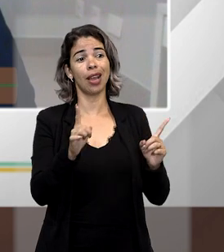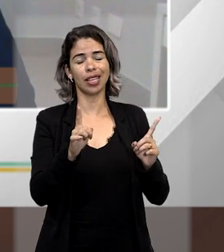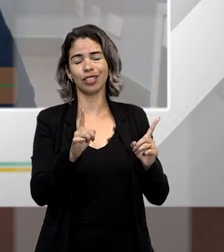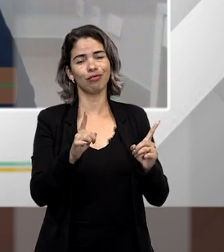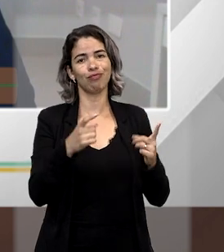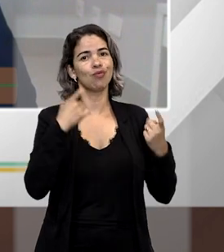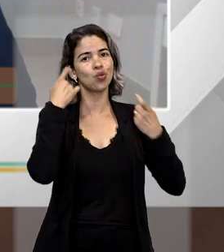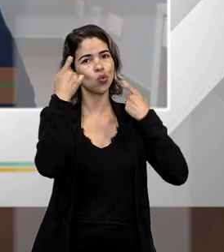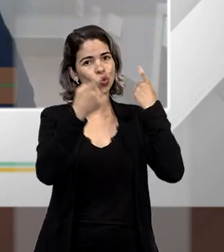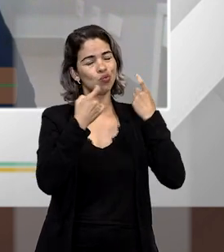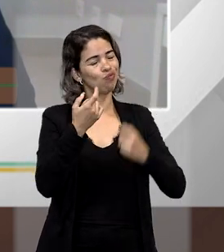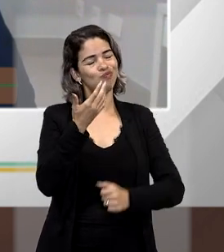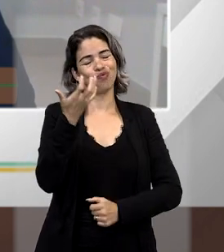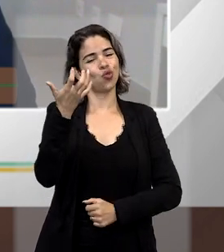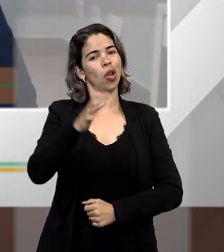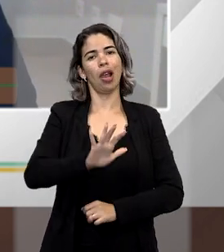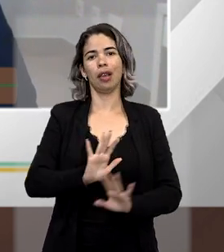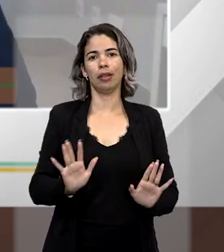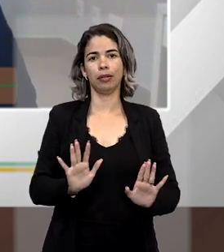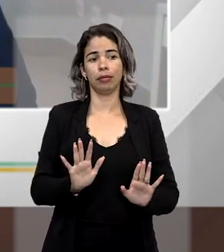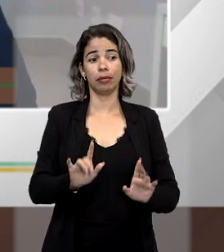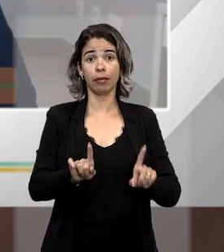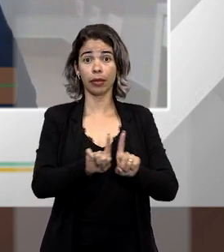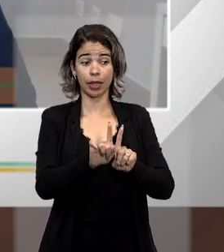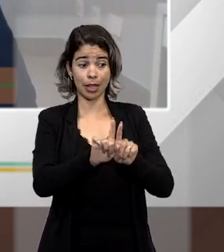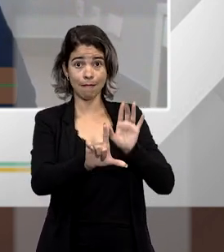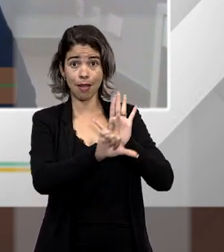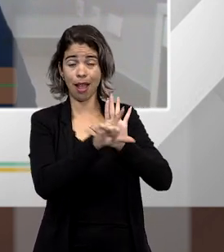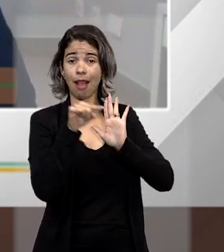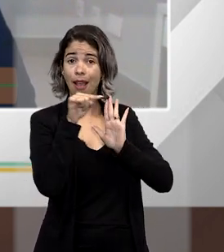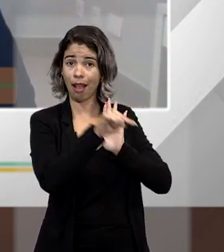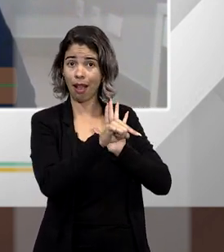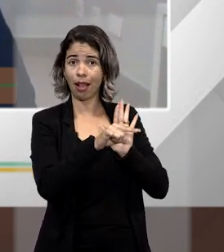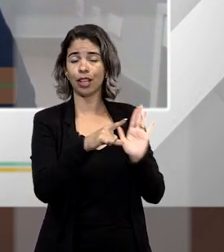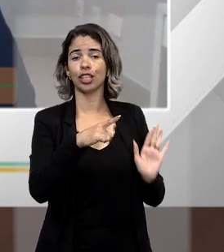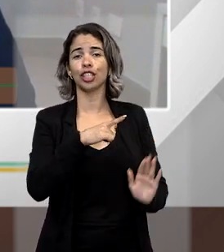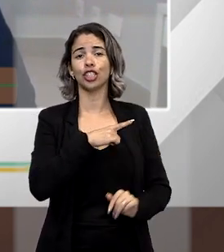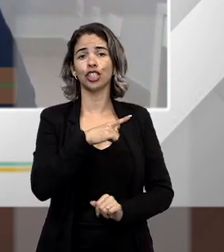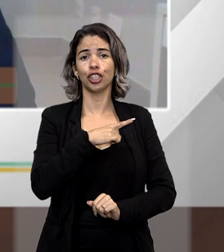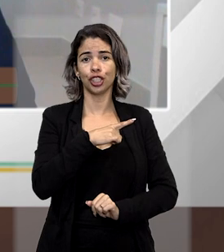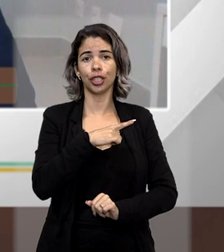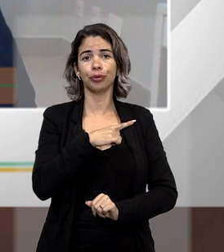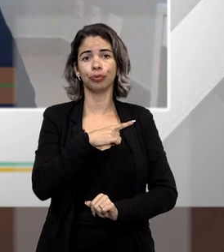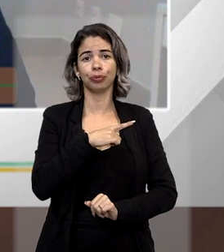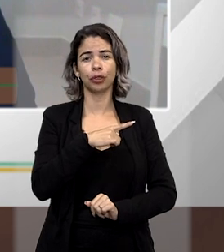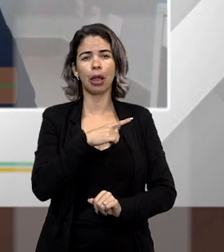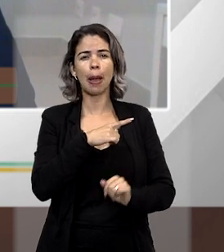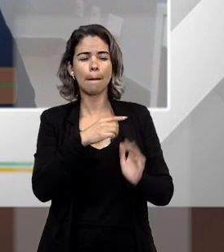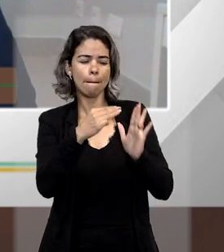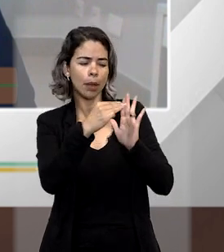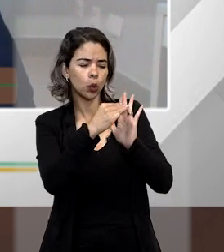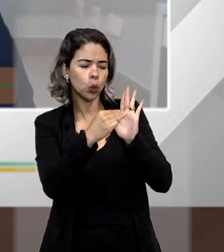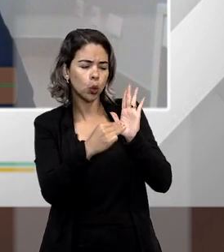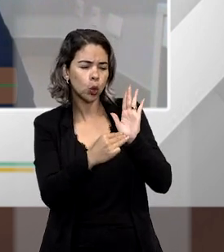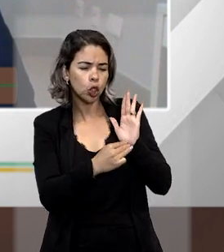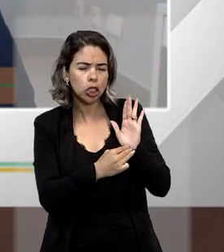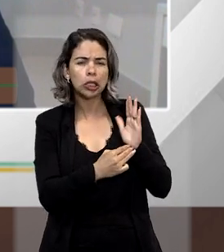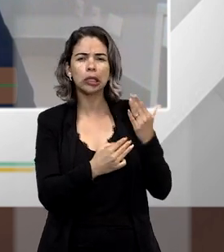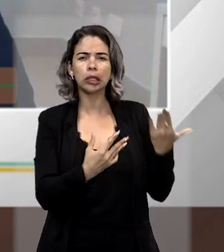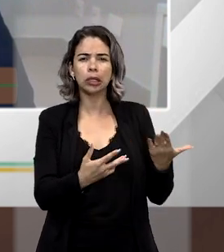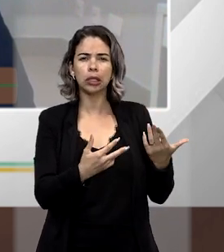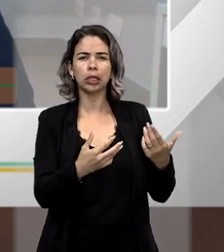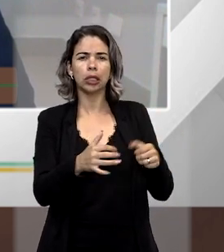indesejada. Além disso, a lei também tinha uma metodologia,